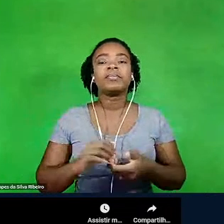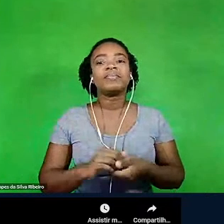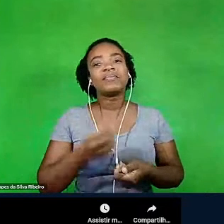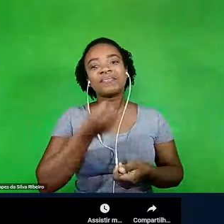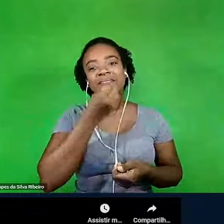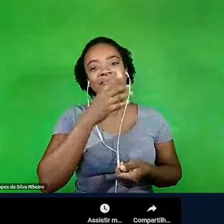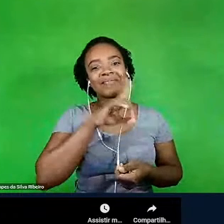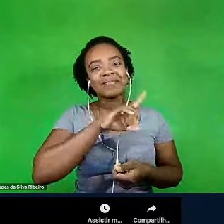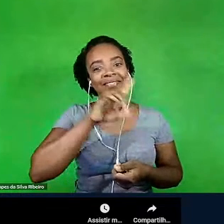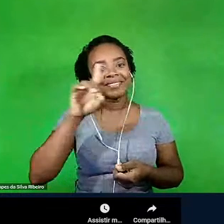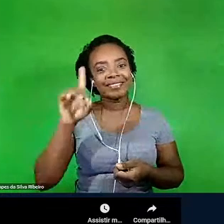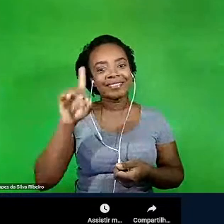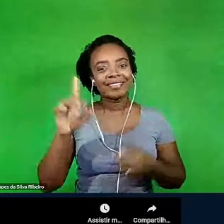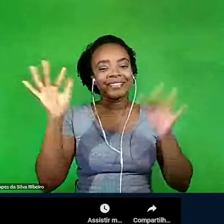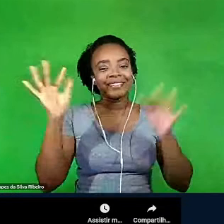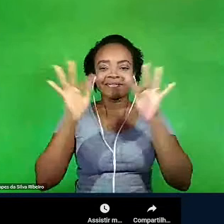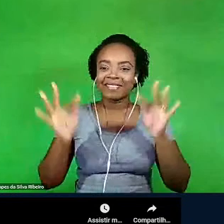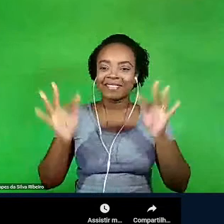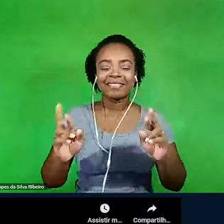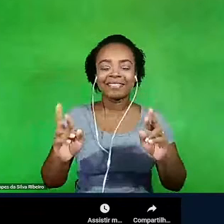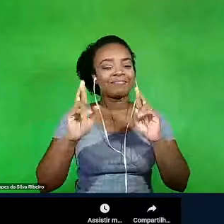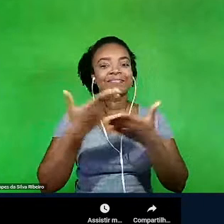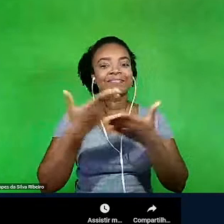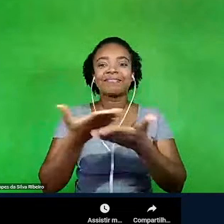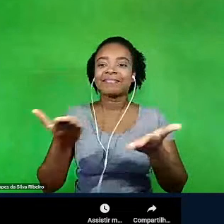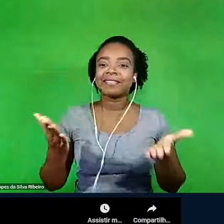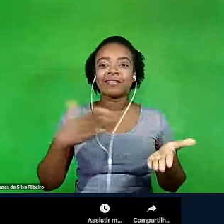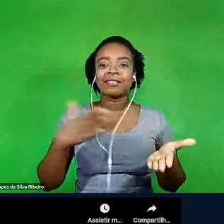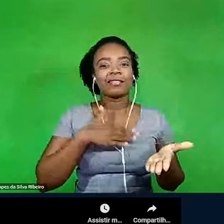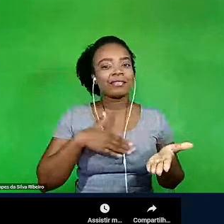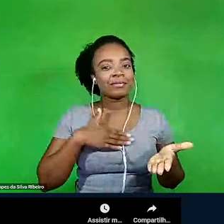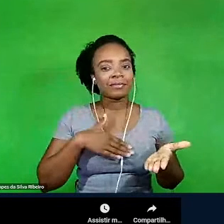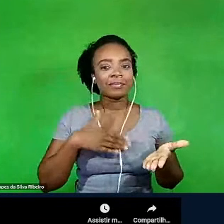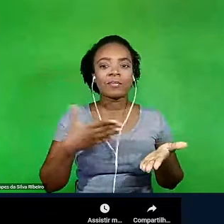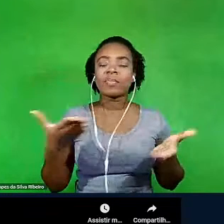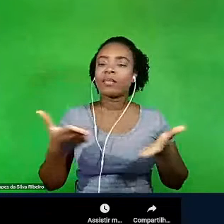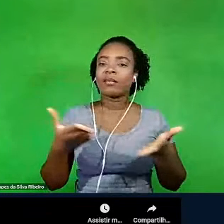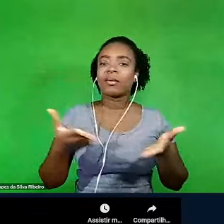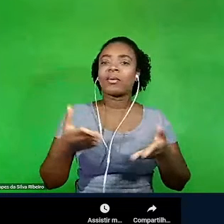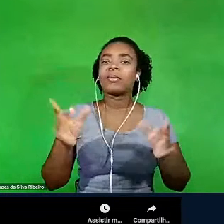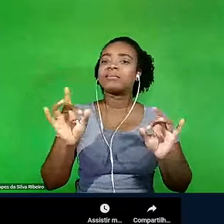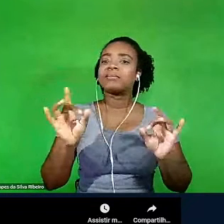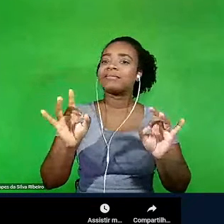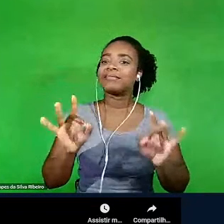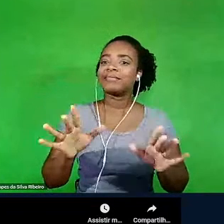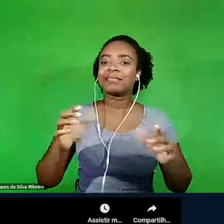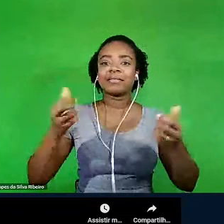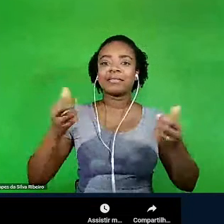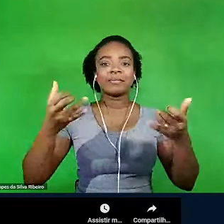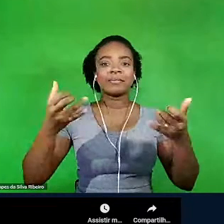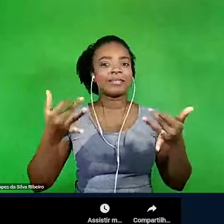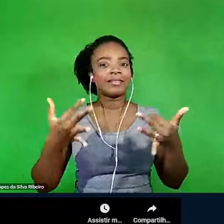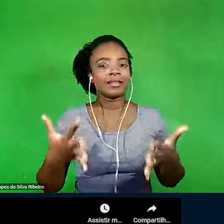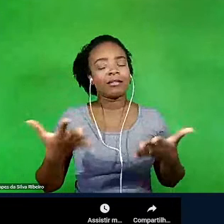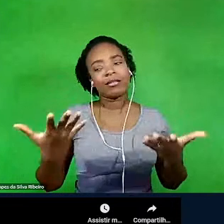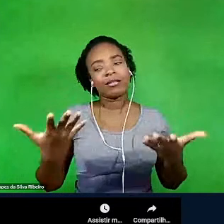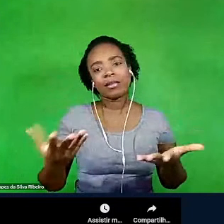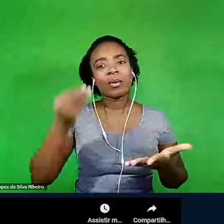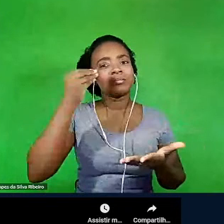fico feliz aí, espero que tenham gostado. Só queria dizer que eu tentei fazer um texto,